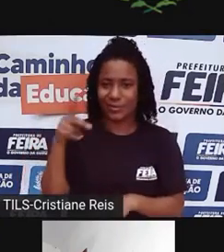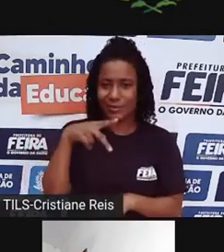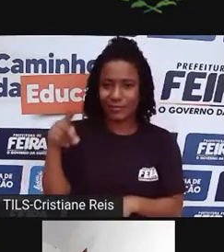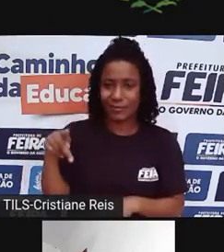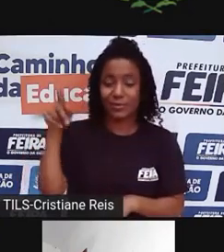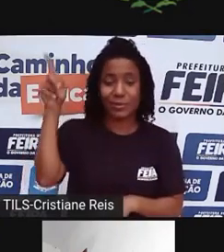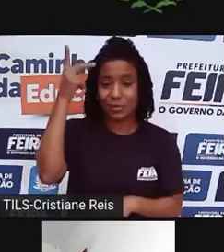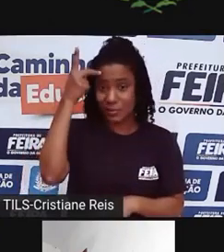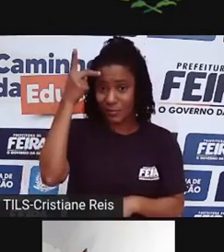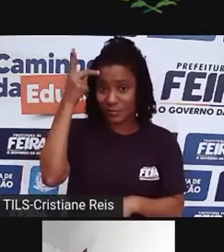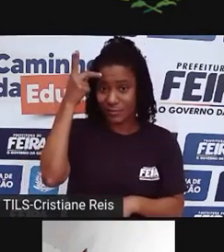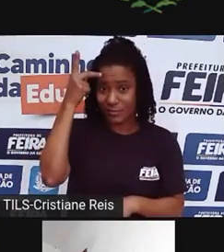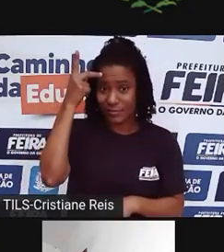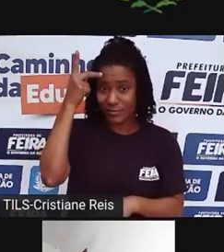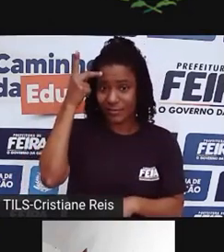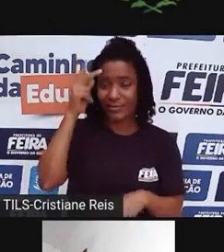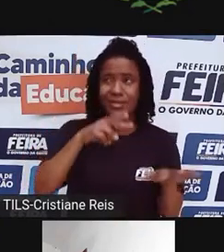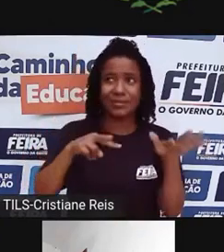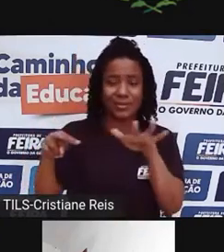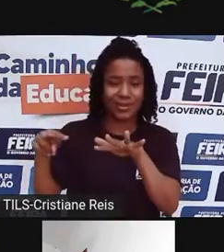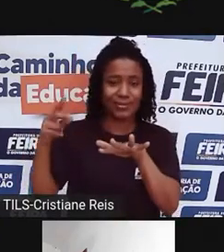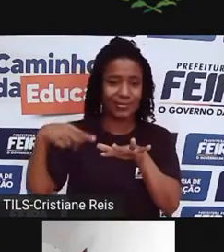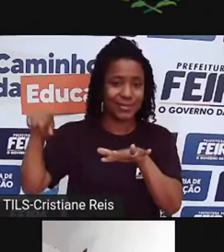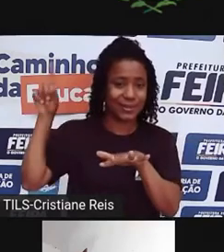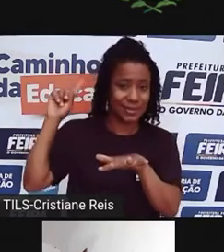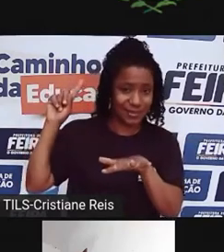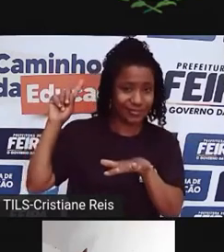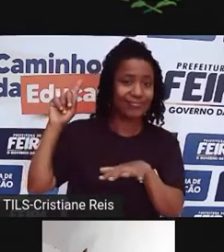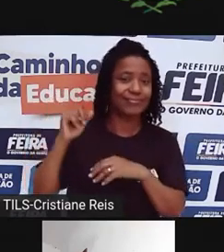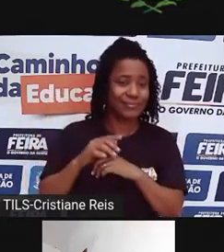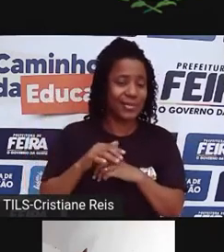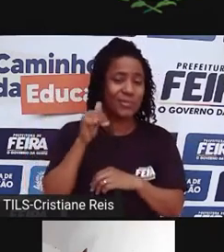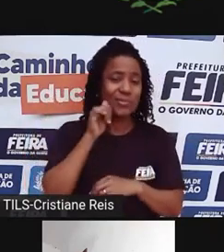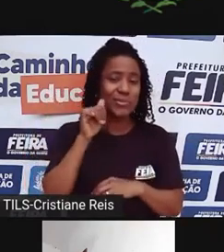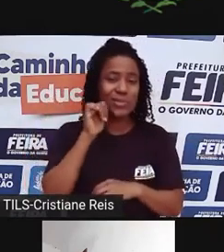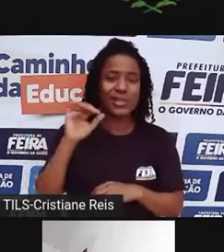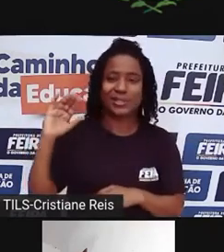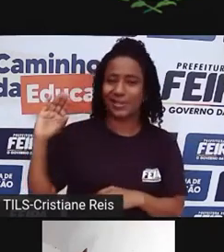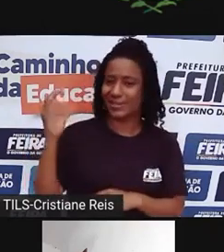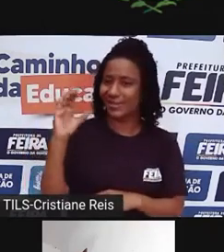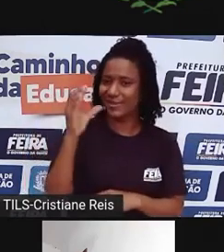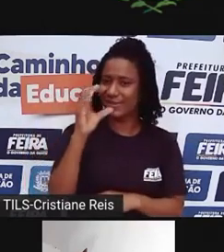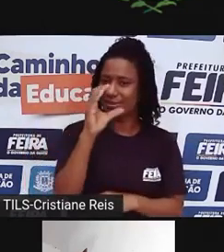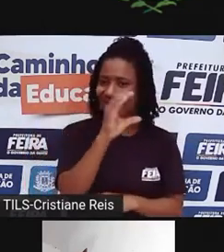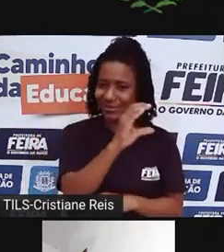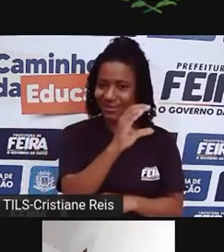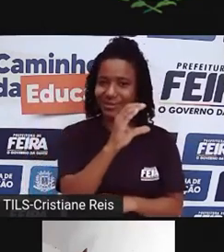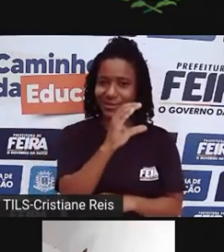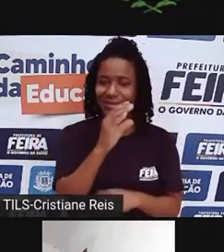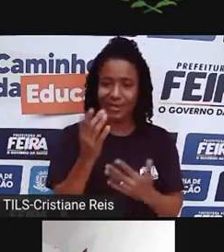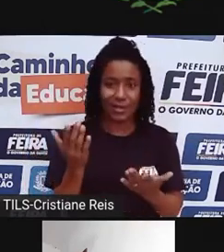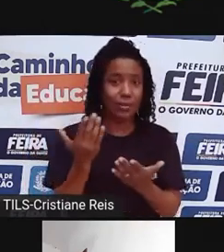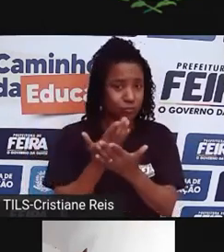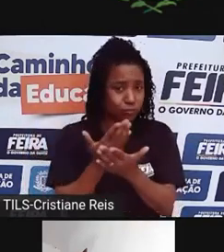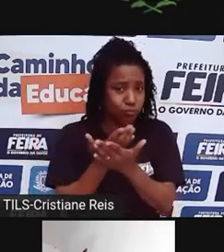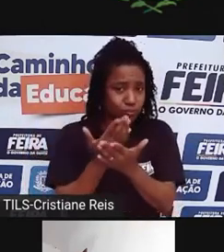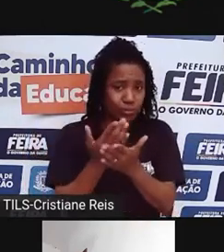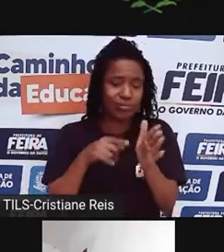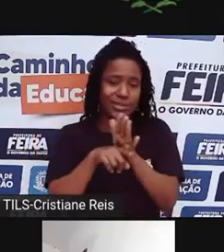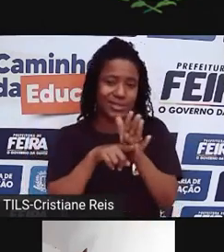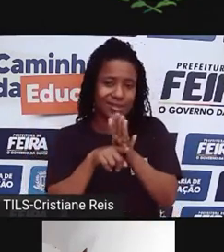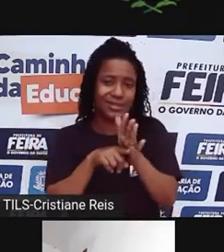Paulo, semana retrasada, justamente falando sobre mulheres na ciência, que, pelo que você falou, também faz parte da